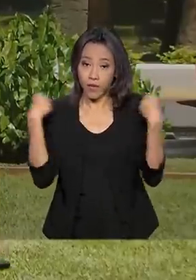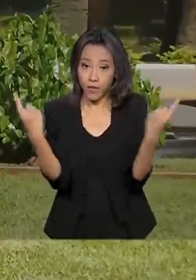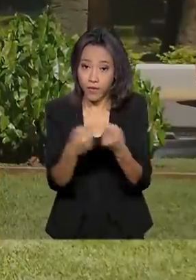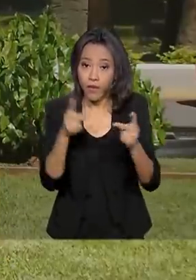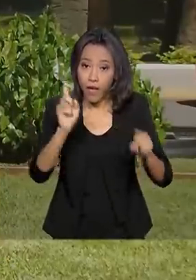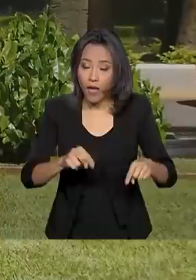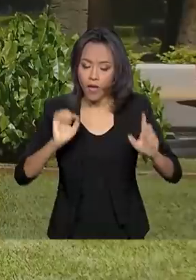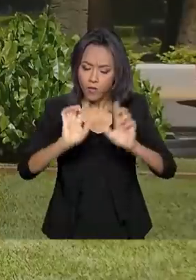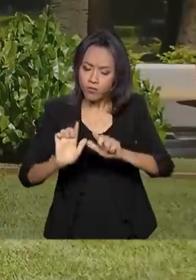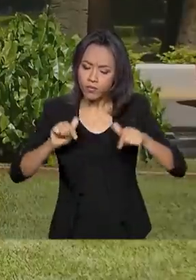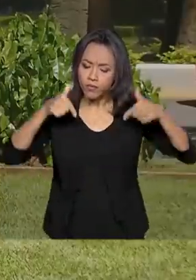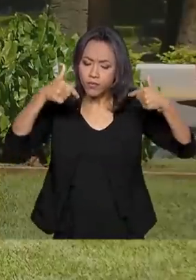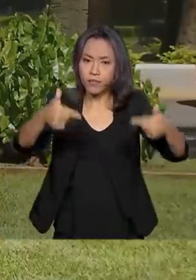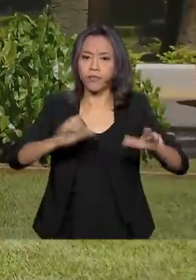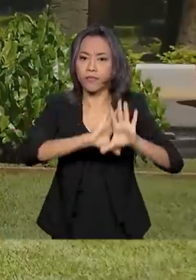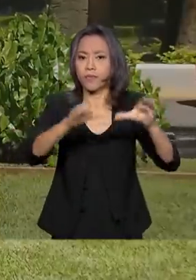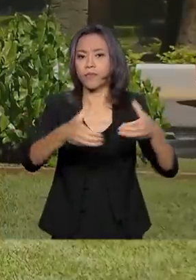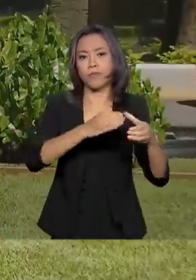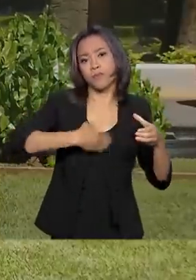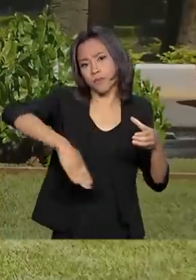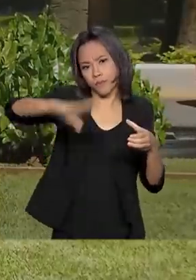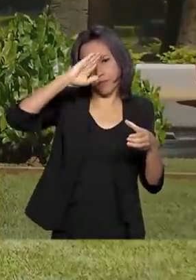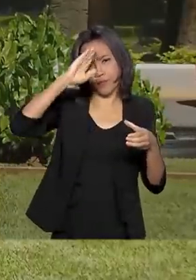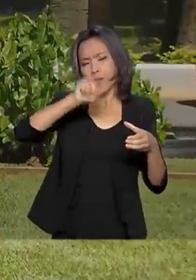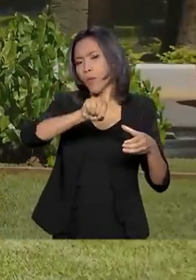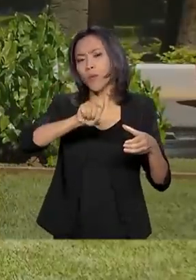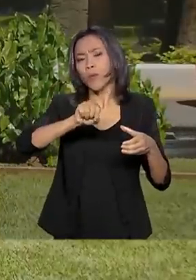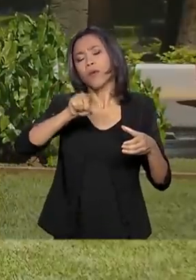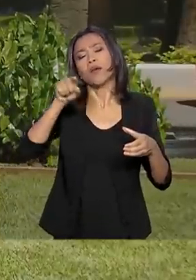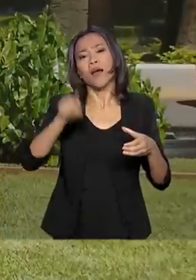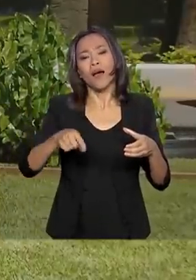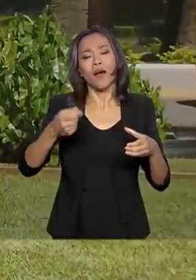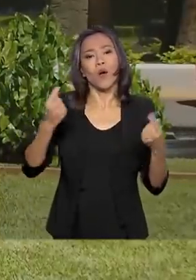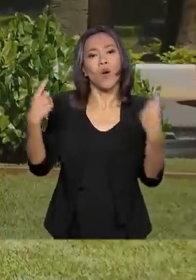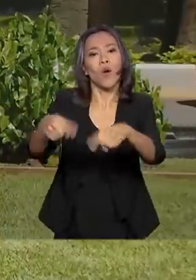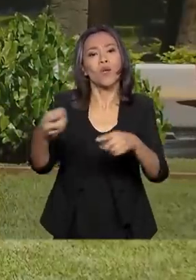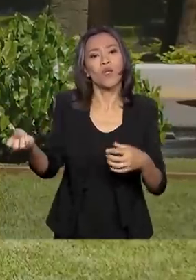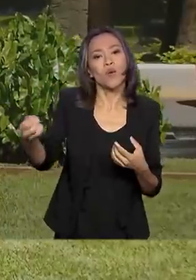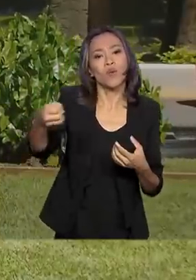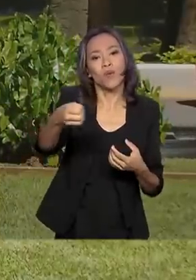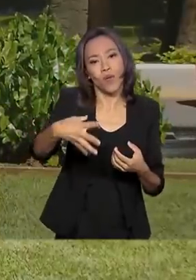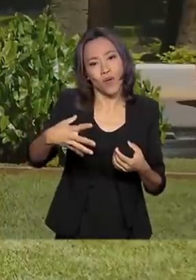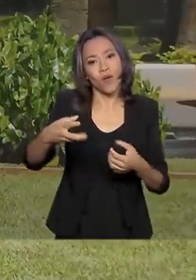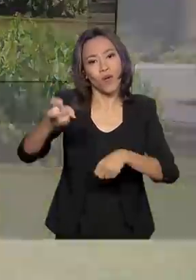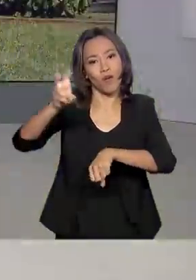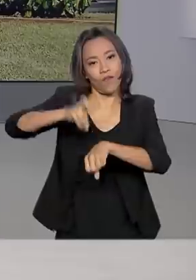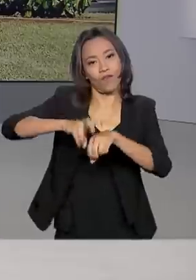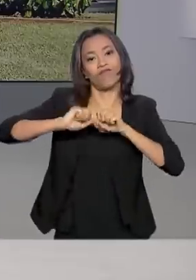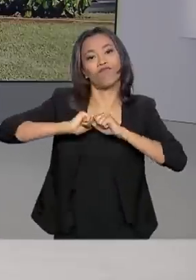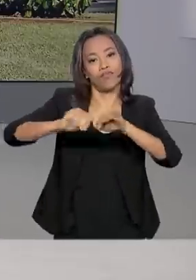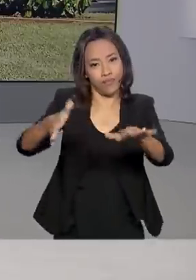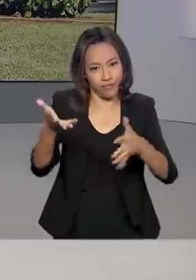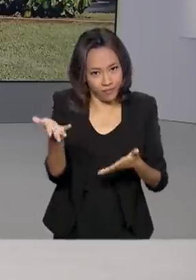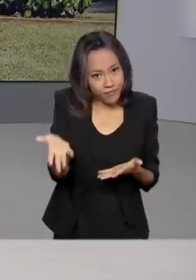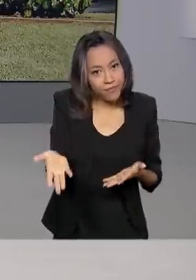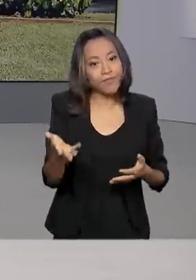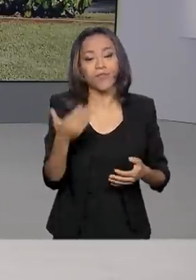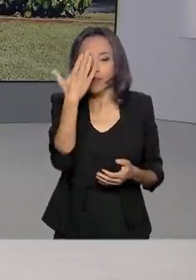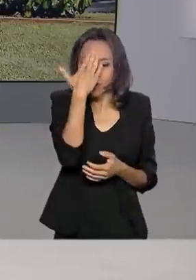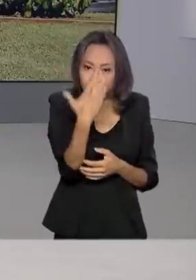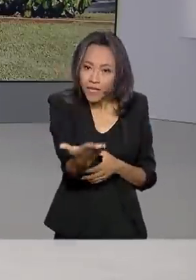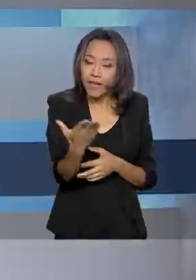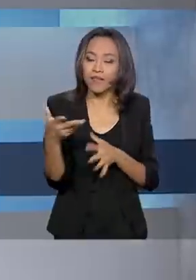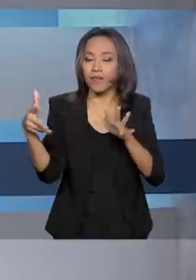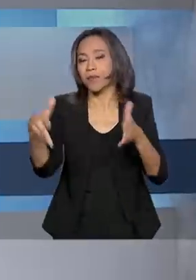atuação das forças armadas na prevenção e no combate ao novo coronavírus. Carla, voltamos com você. Obrigada, Luana, pela sua